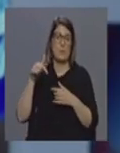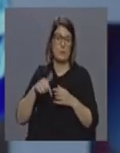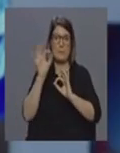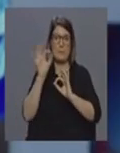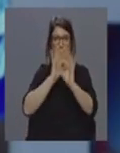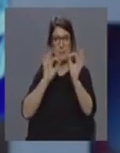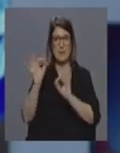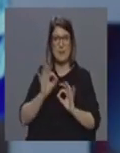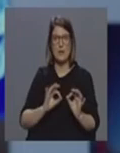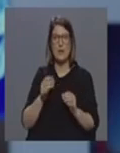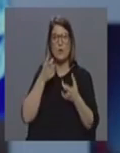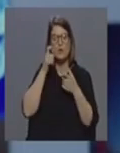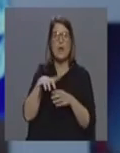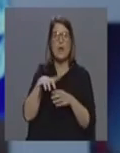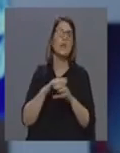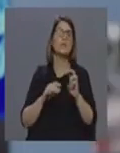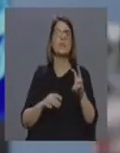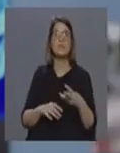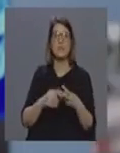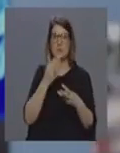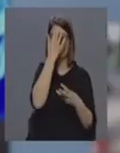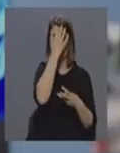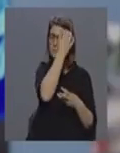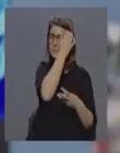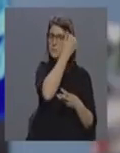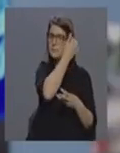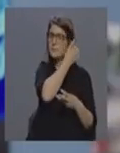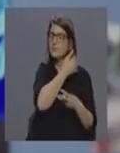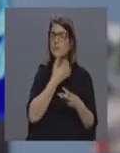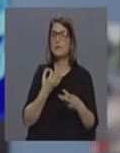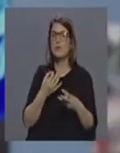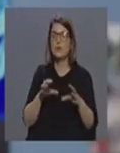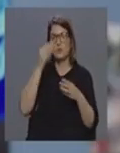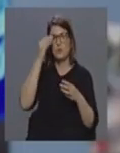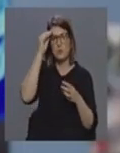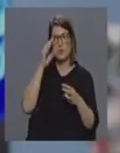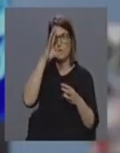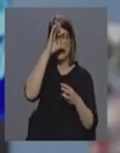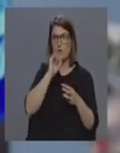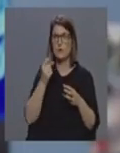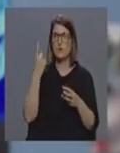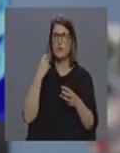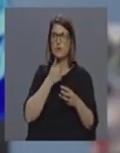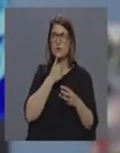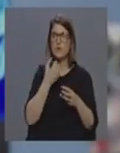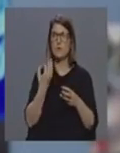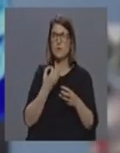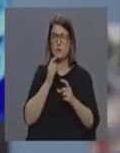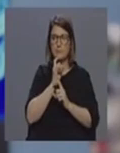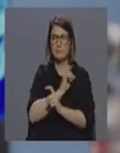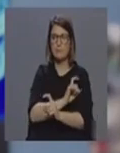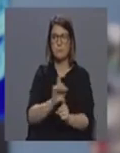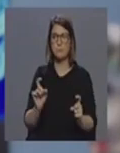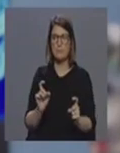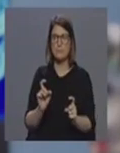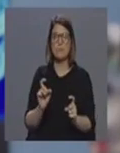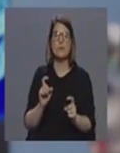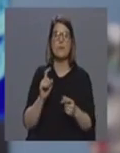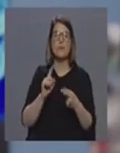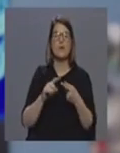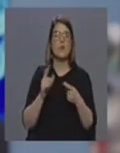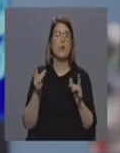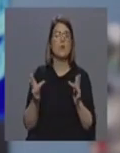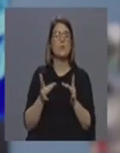a três níveis nós entanto realmente aquilo que o Conselho de Governo ontem determinou e que comunicou foi efetivamente o primeiro